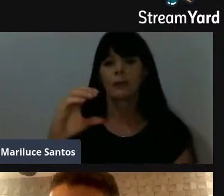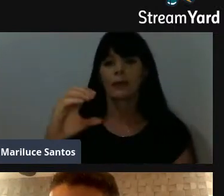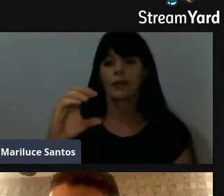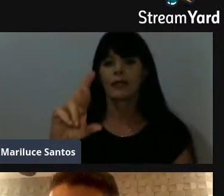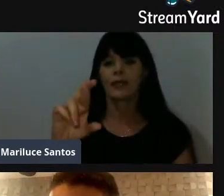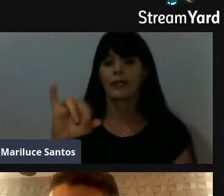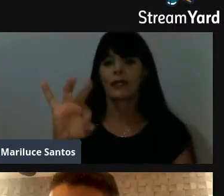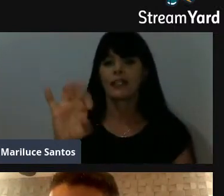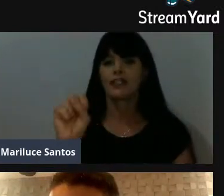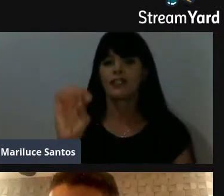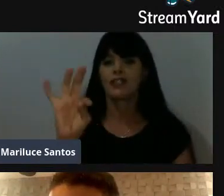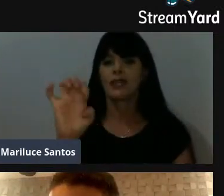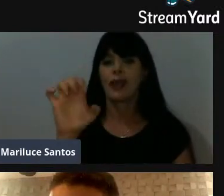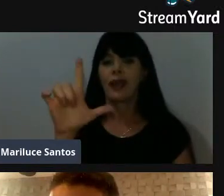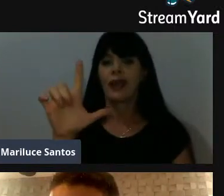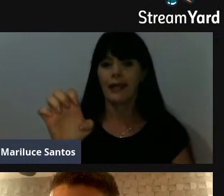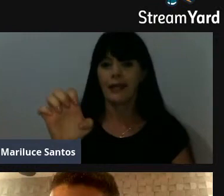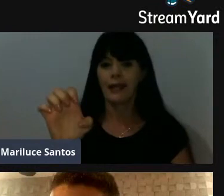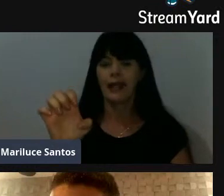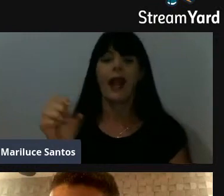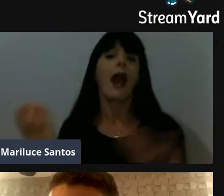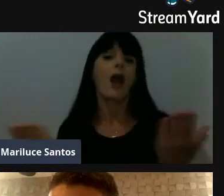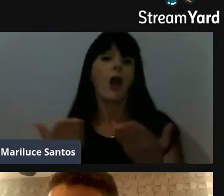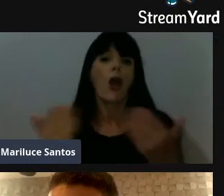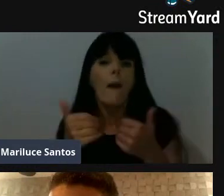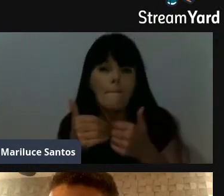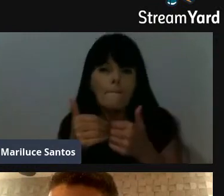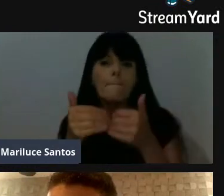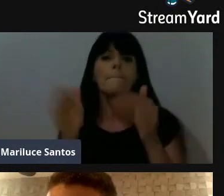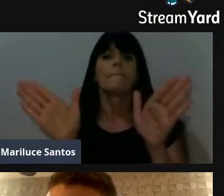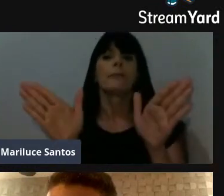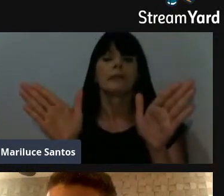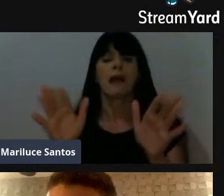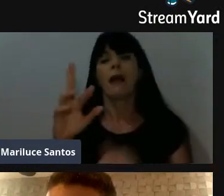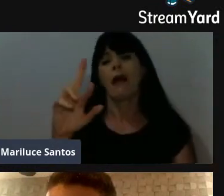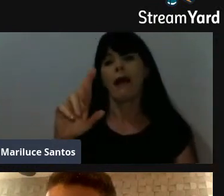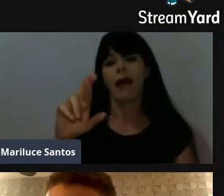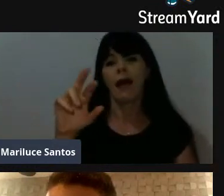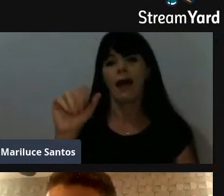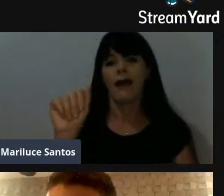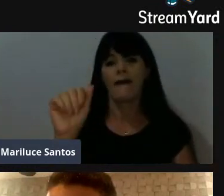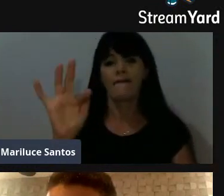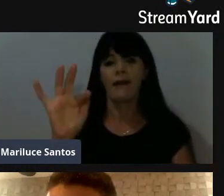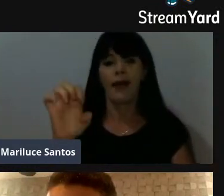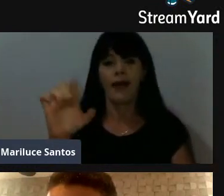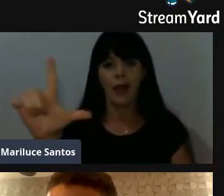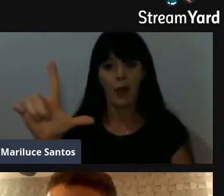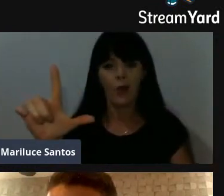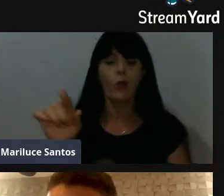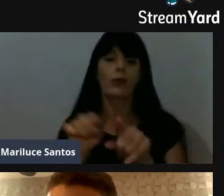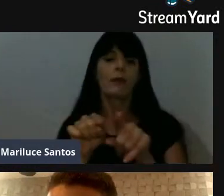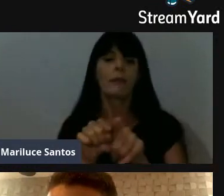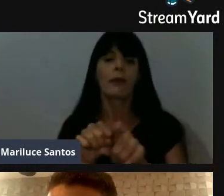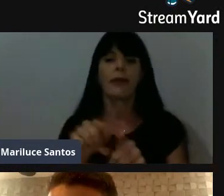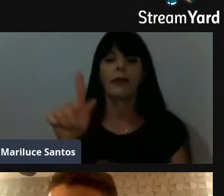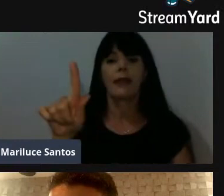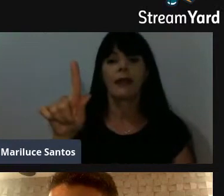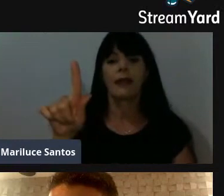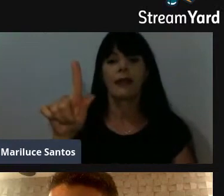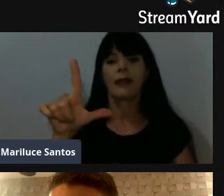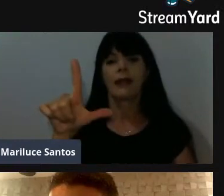gostaria que o Rafael e o Gleiton apresentassem seus cumprimentos e se apresentassem,